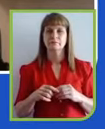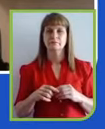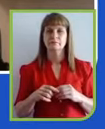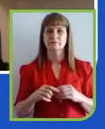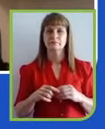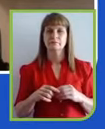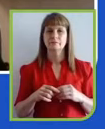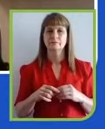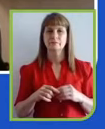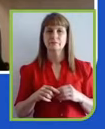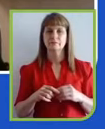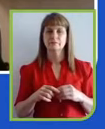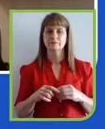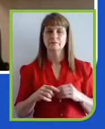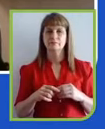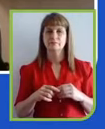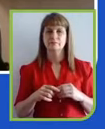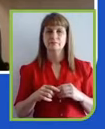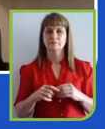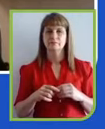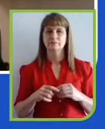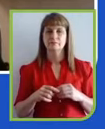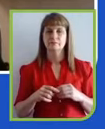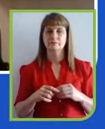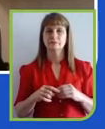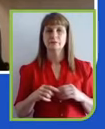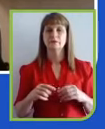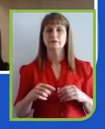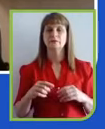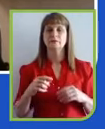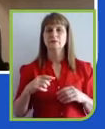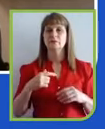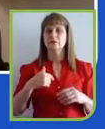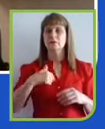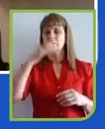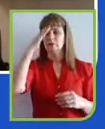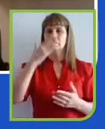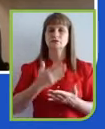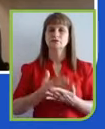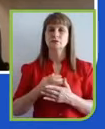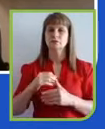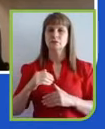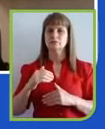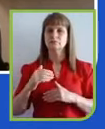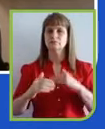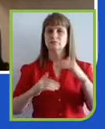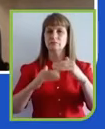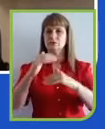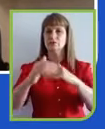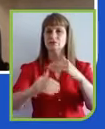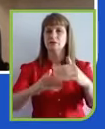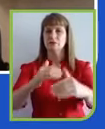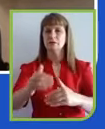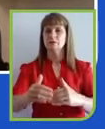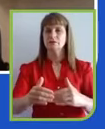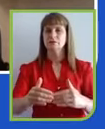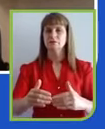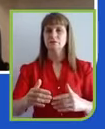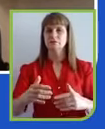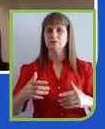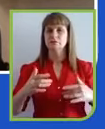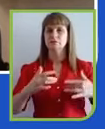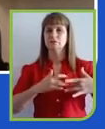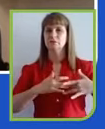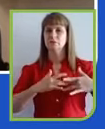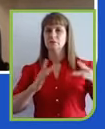foi um processo de muita solidariedade dentro do setor. Acredito que também o fato